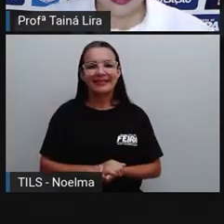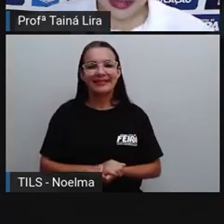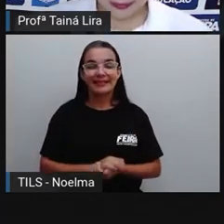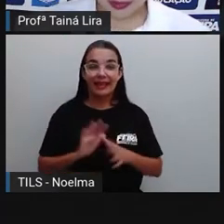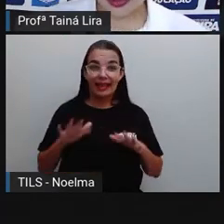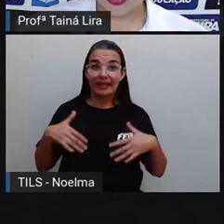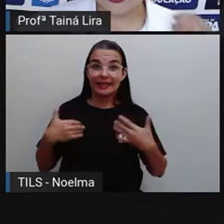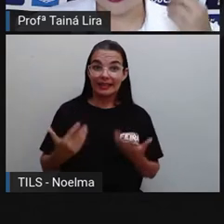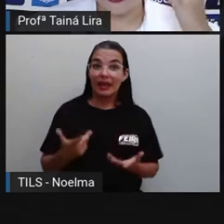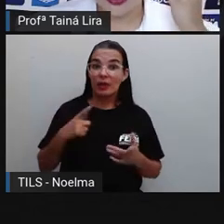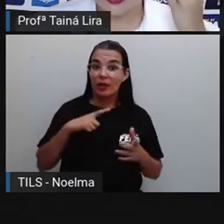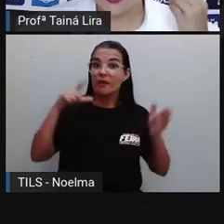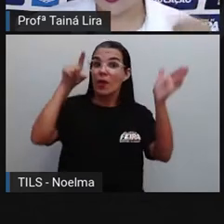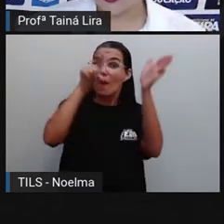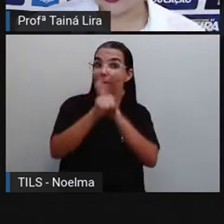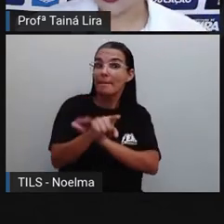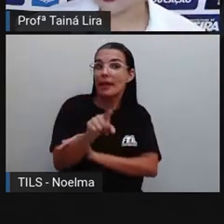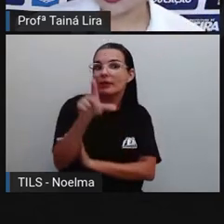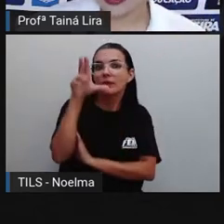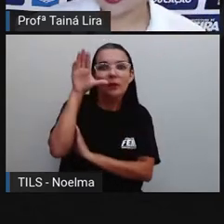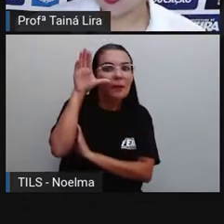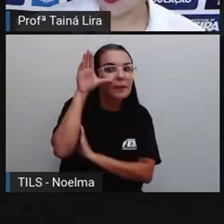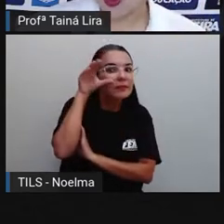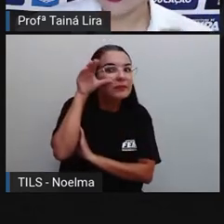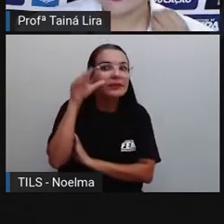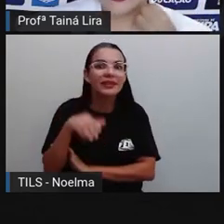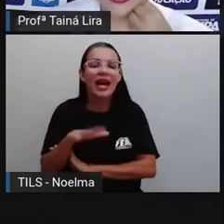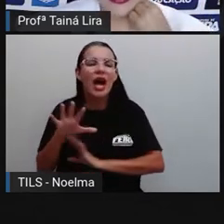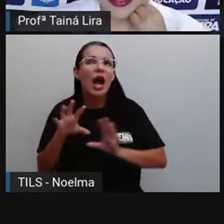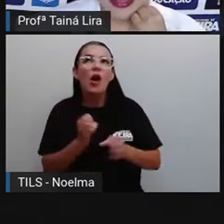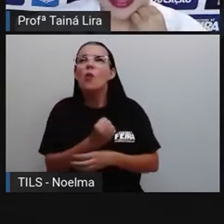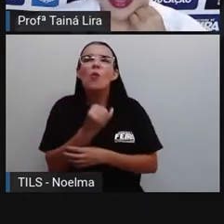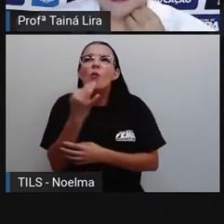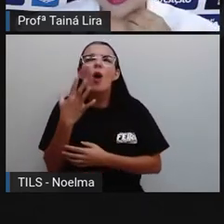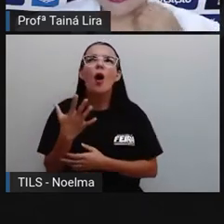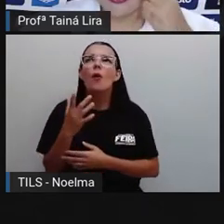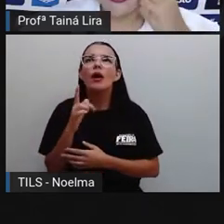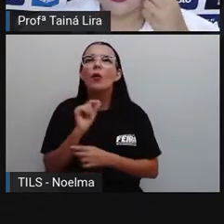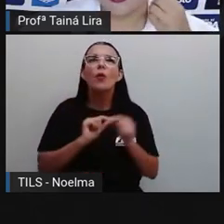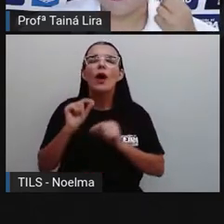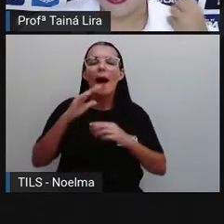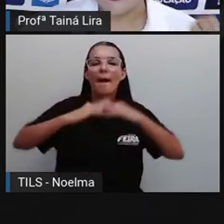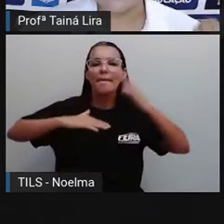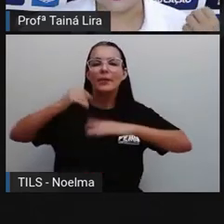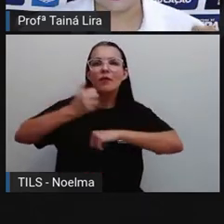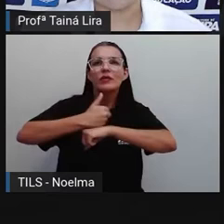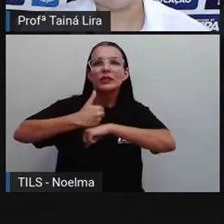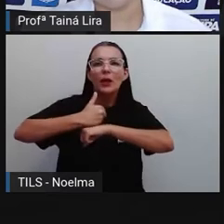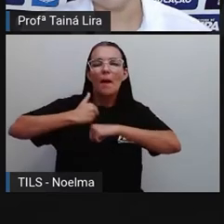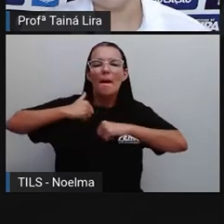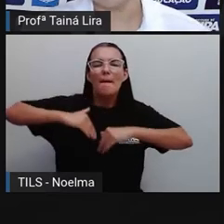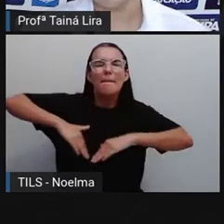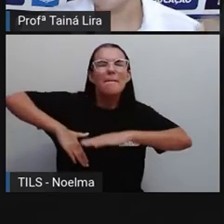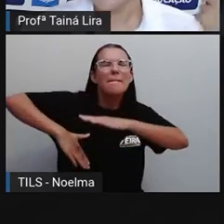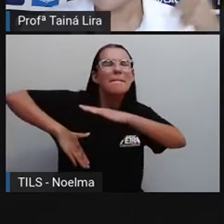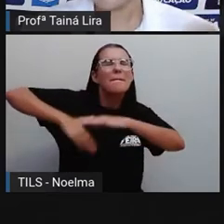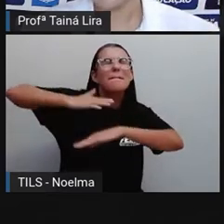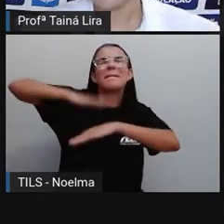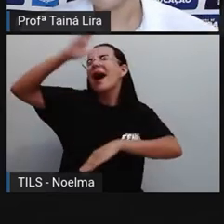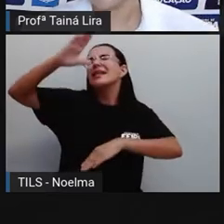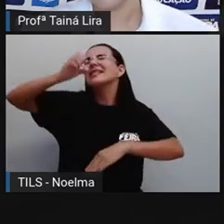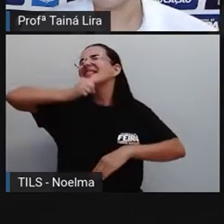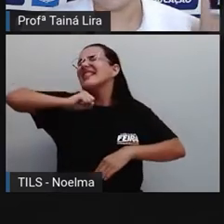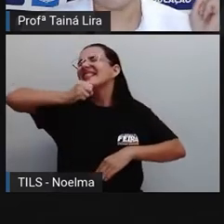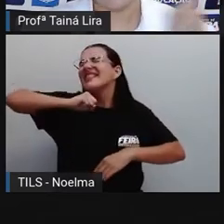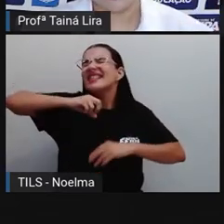E aí a Pró trouxe uma curiosidade. Qual será a profissão mais antiga do mundo? O